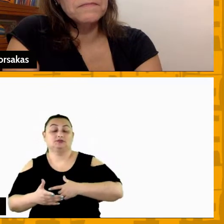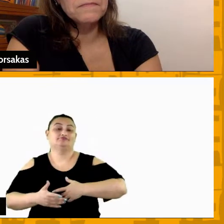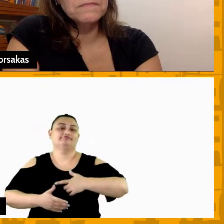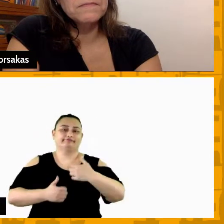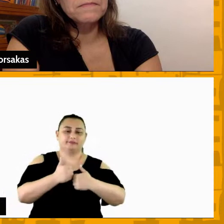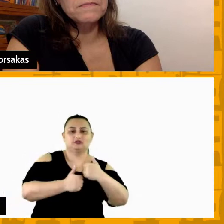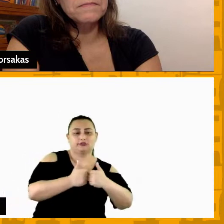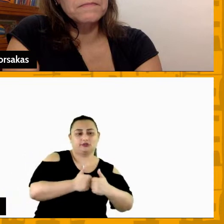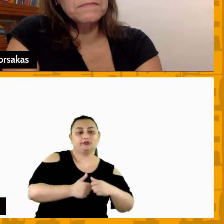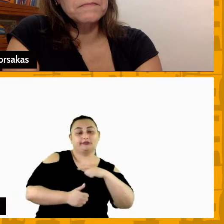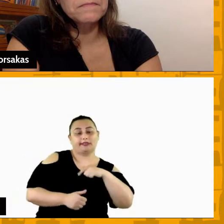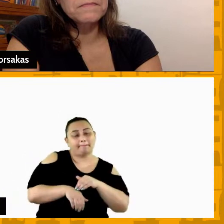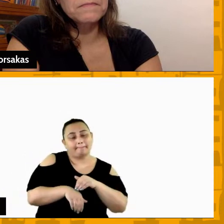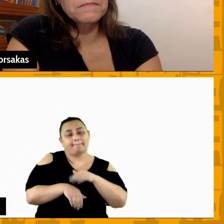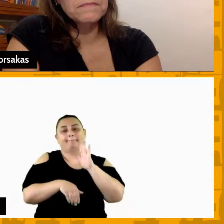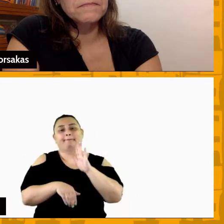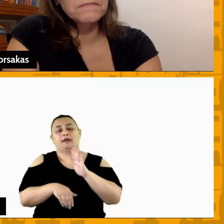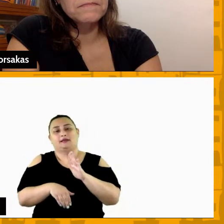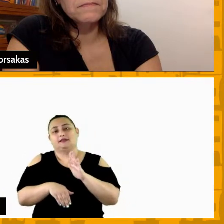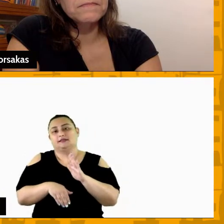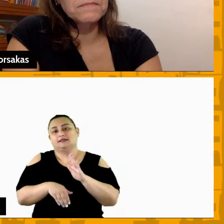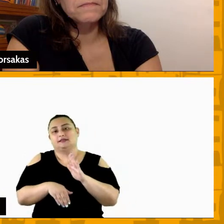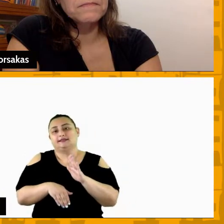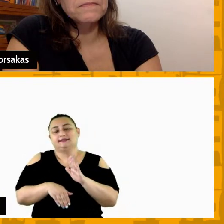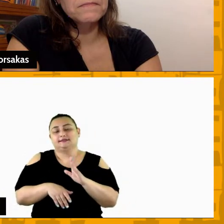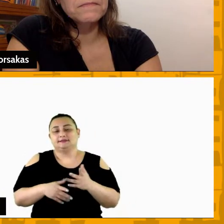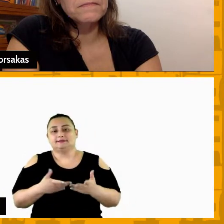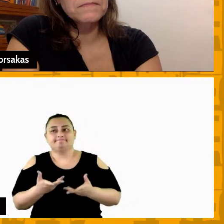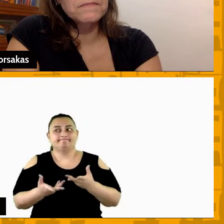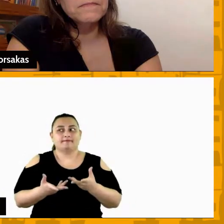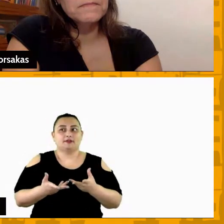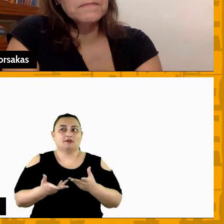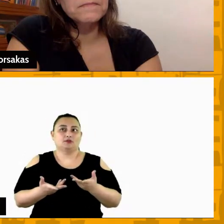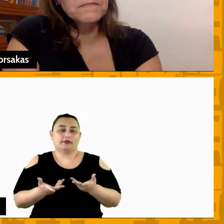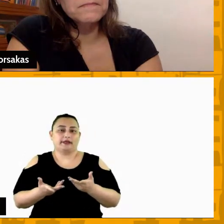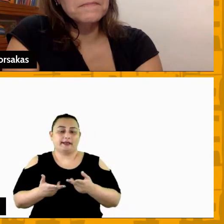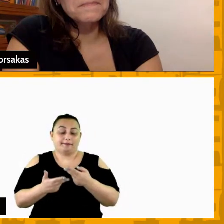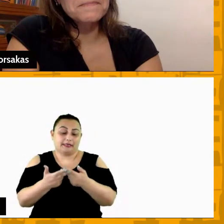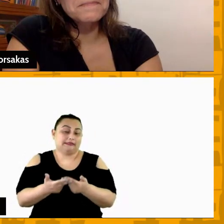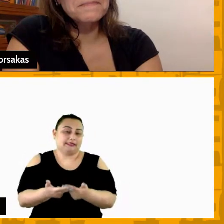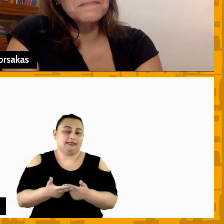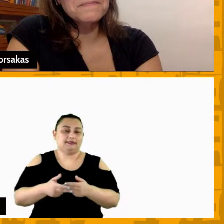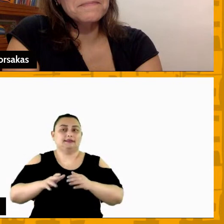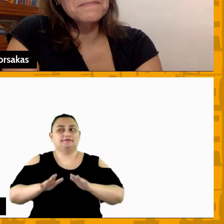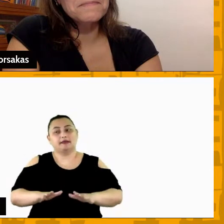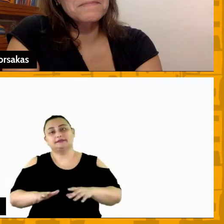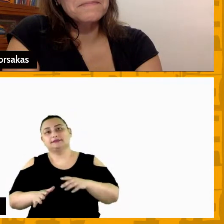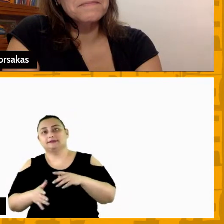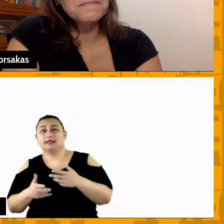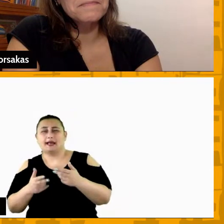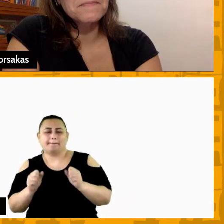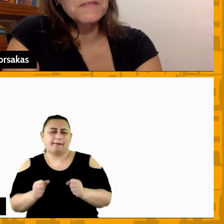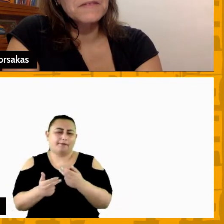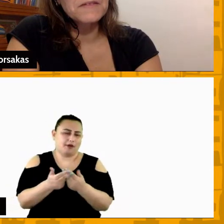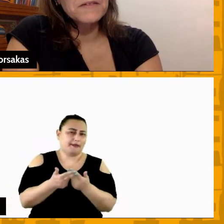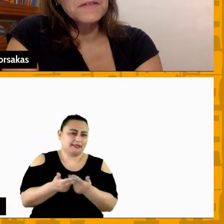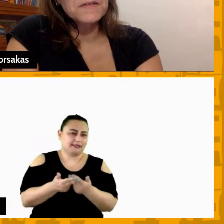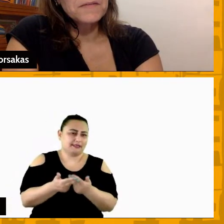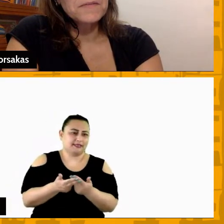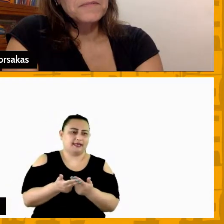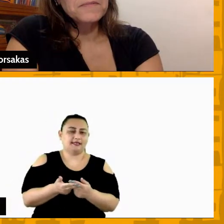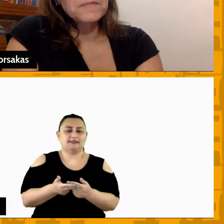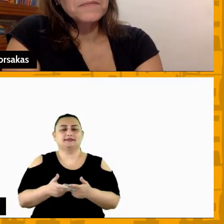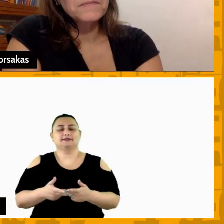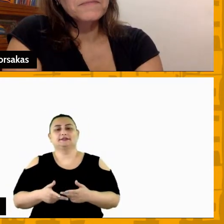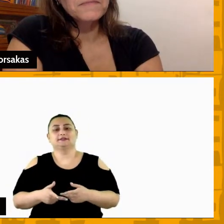você tem um pouco mais de eu não diria nem paciência mas você tem pode ser paciência em relação a estar